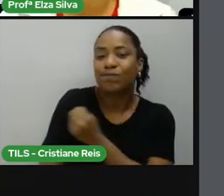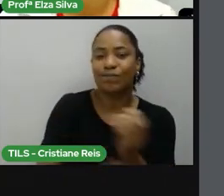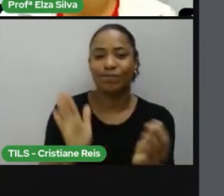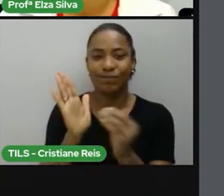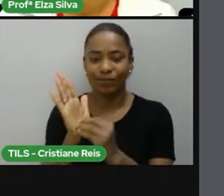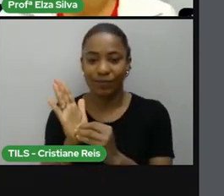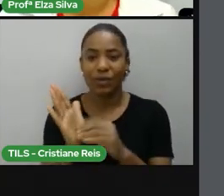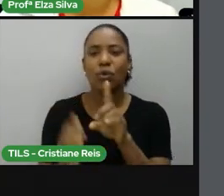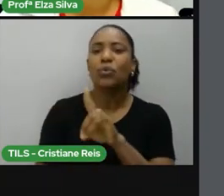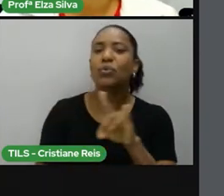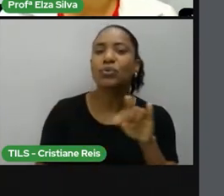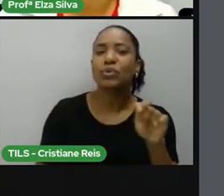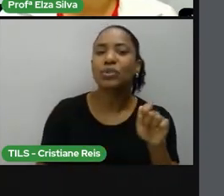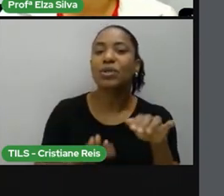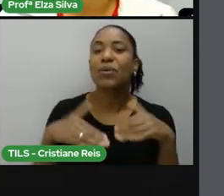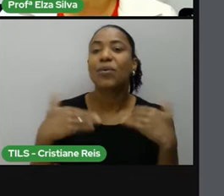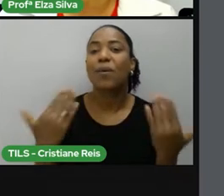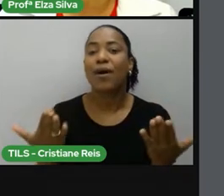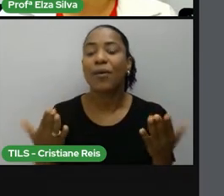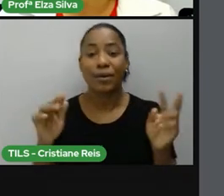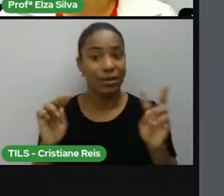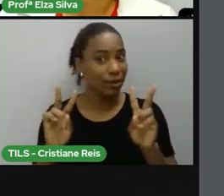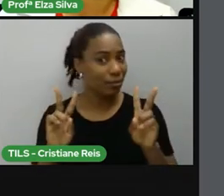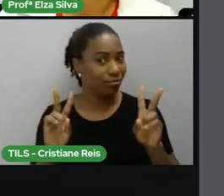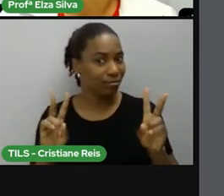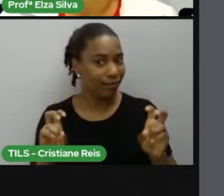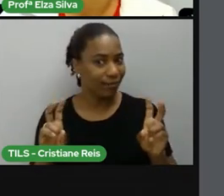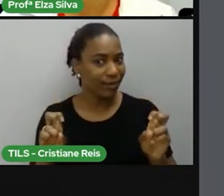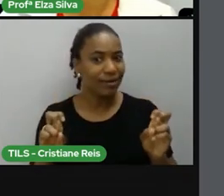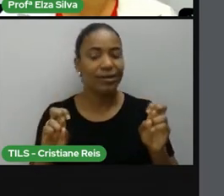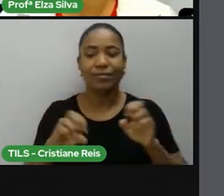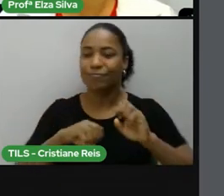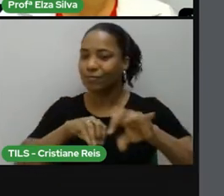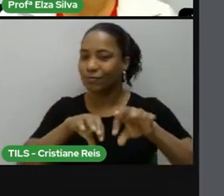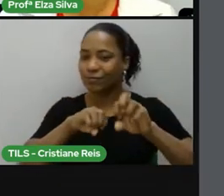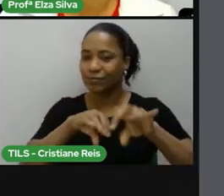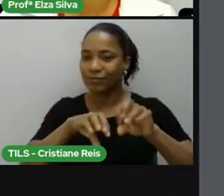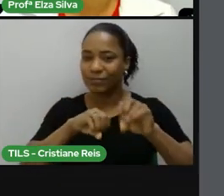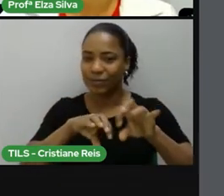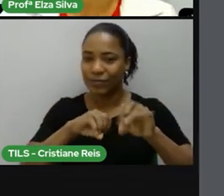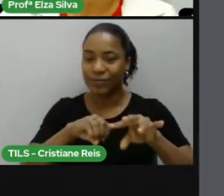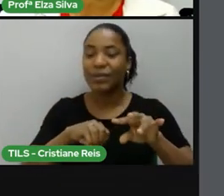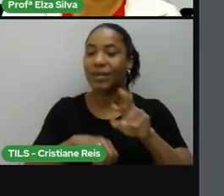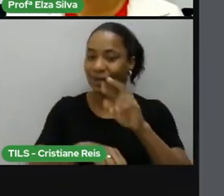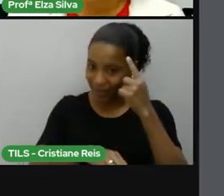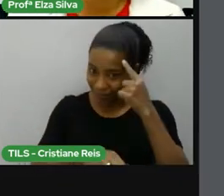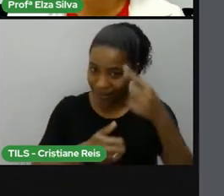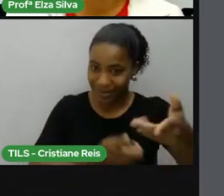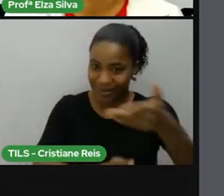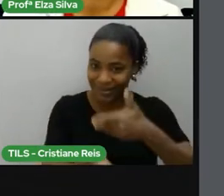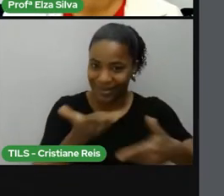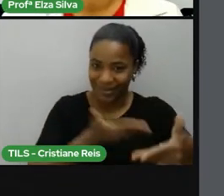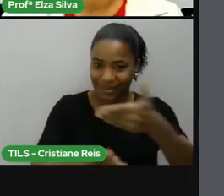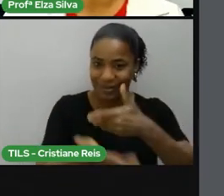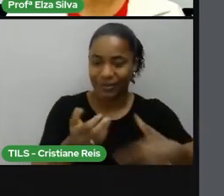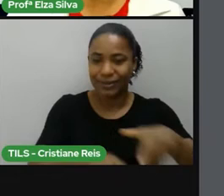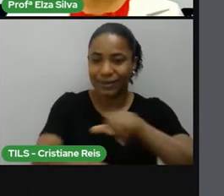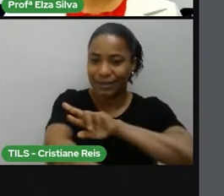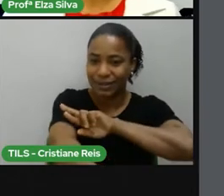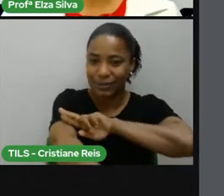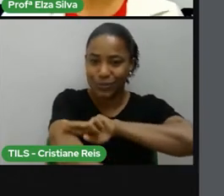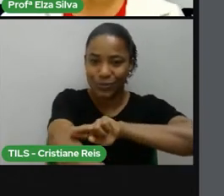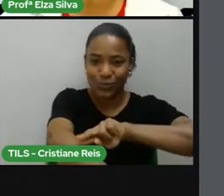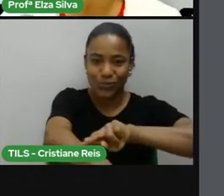date, theme, o tema de nossa aula, relações étnico-raciais. Mais